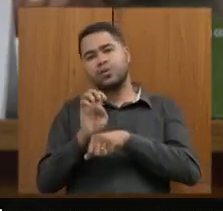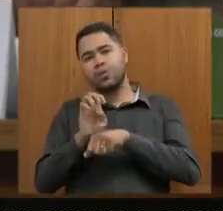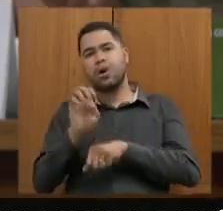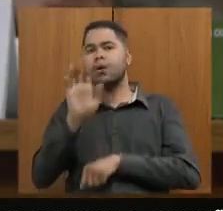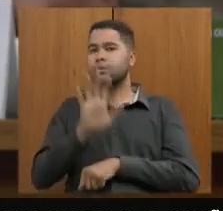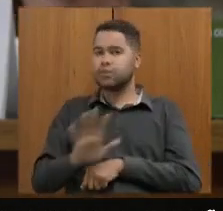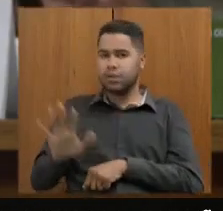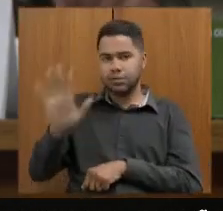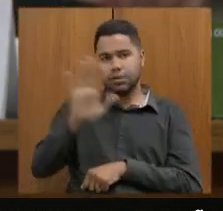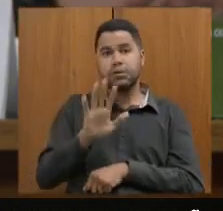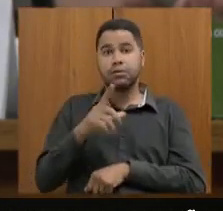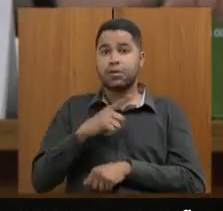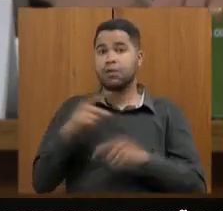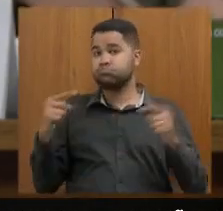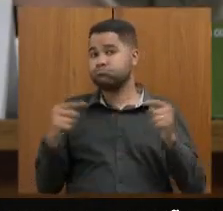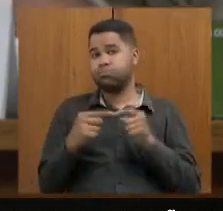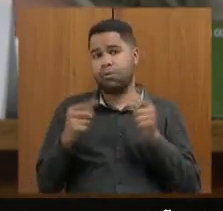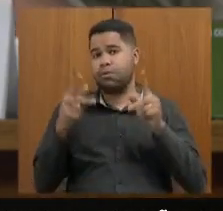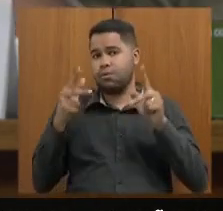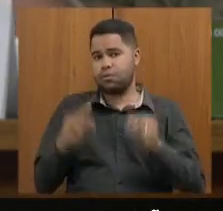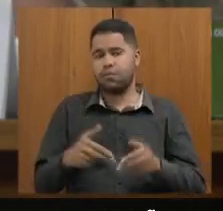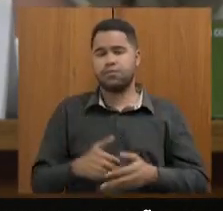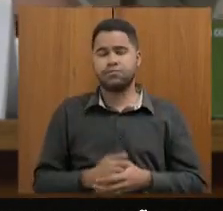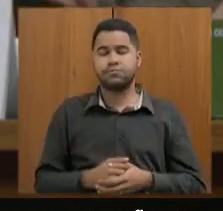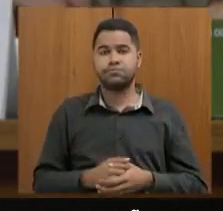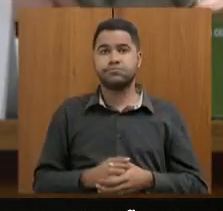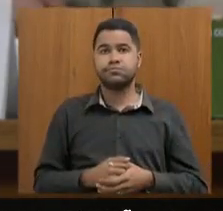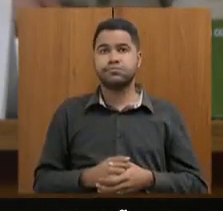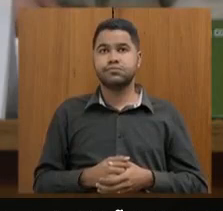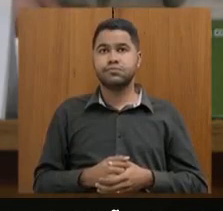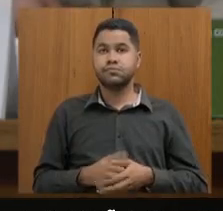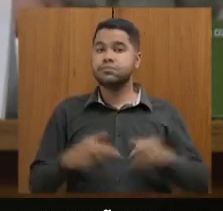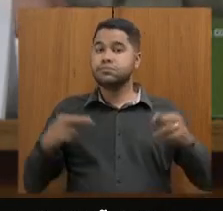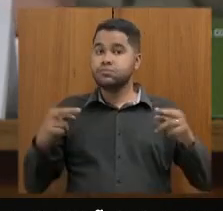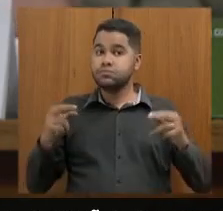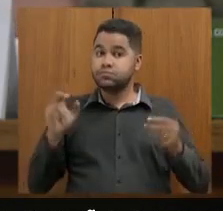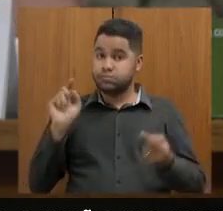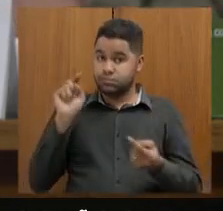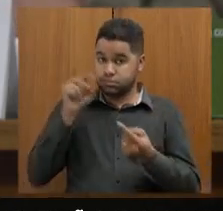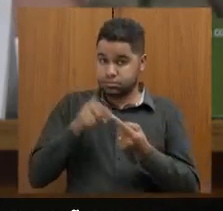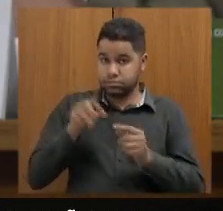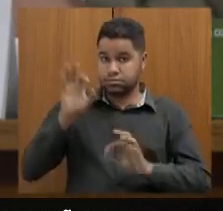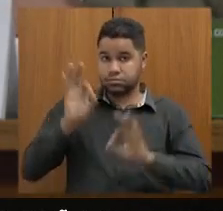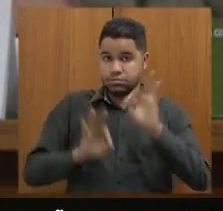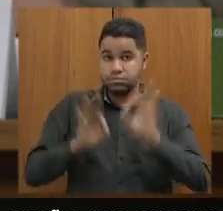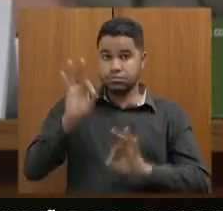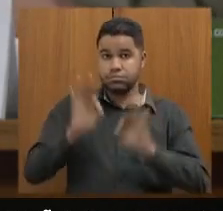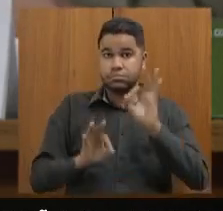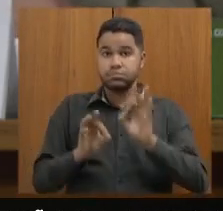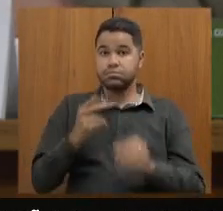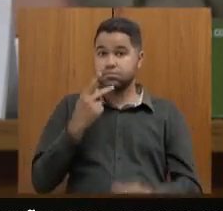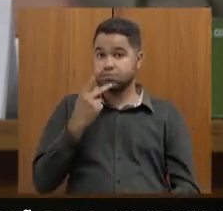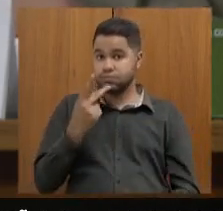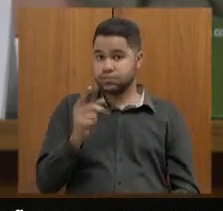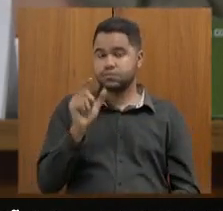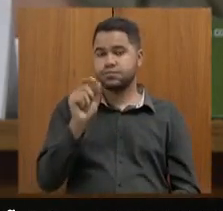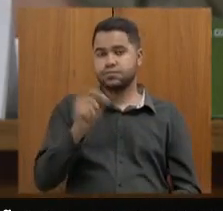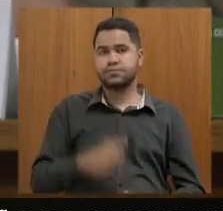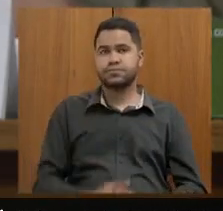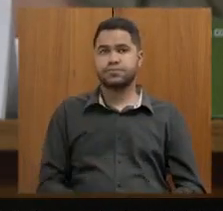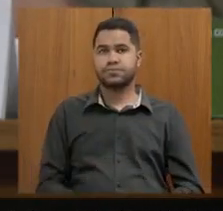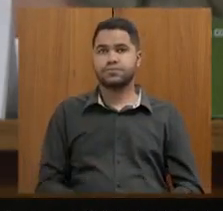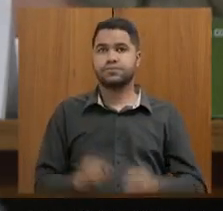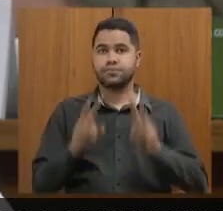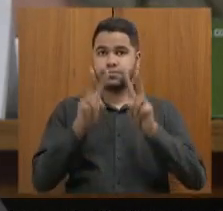entendimento equivalente ao nosso. No que se refere ao planejamento, eu vou lhe dizer, deputada, que esse